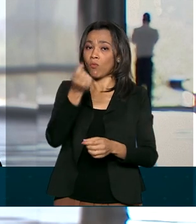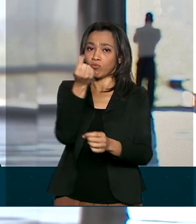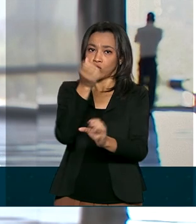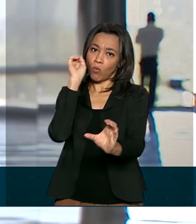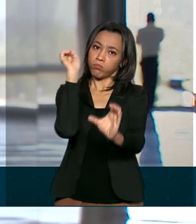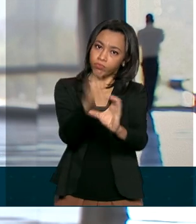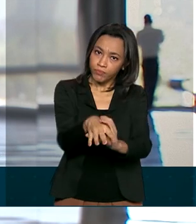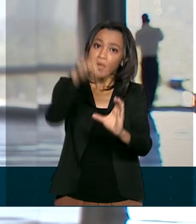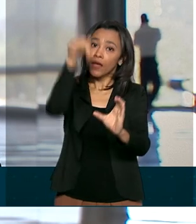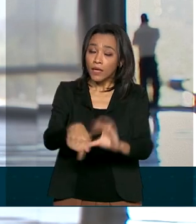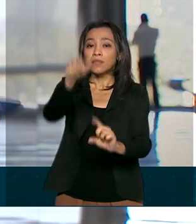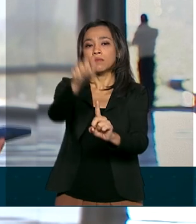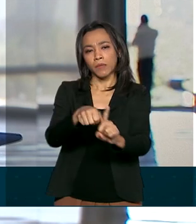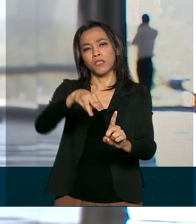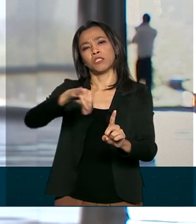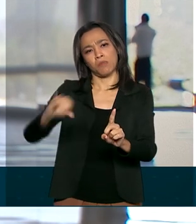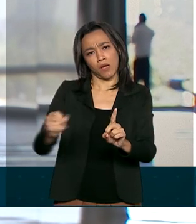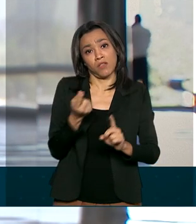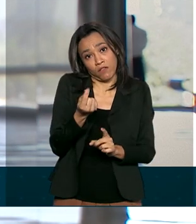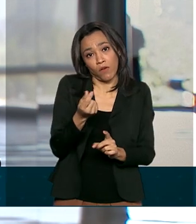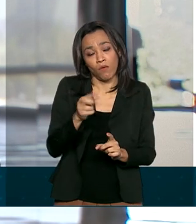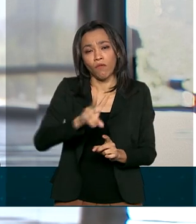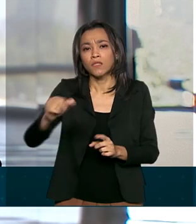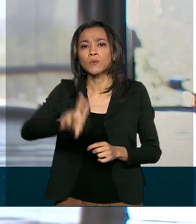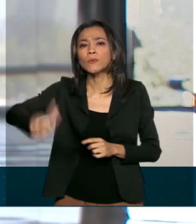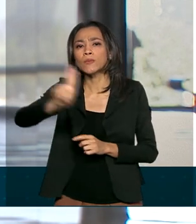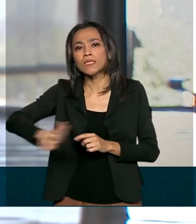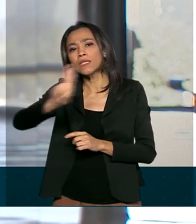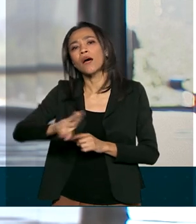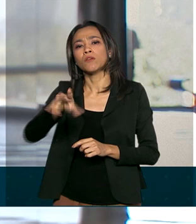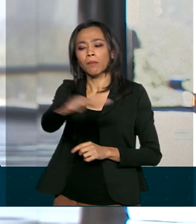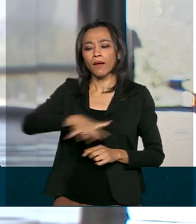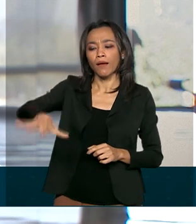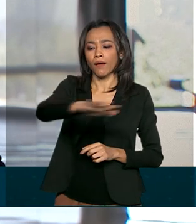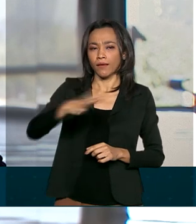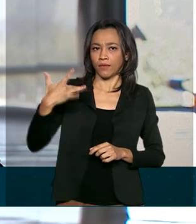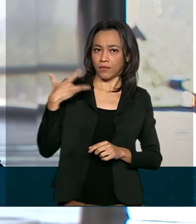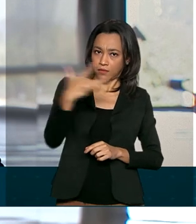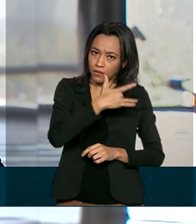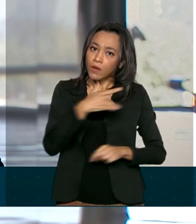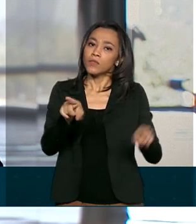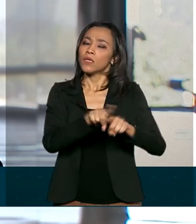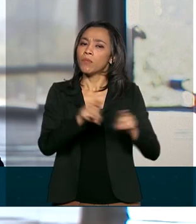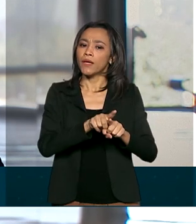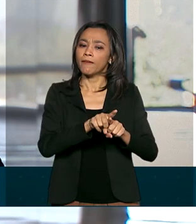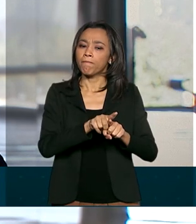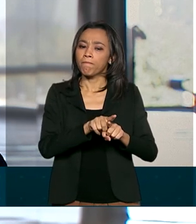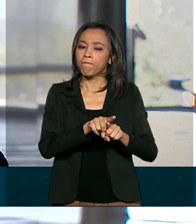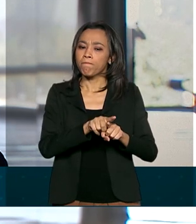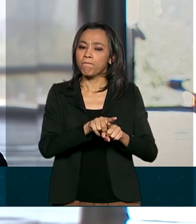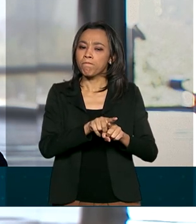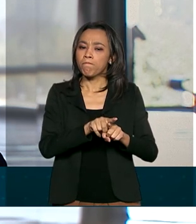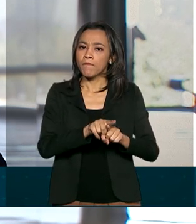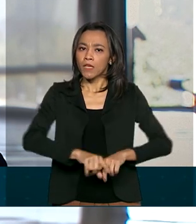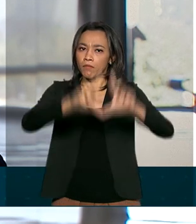paga ainda neste mês de maio, já que esses valores vão ser usados exatamente para a saúde da população e também para minimizar o